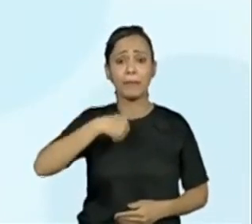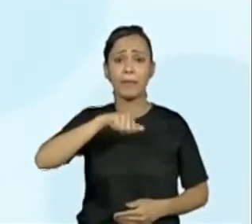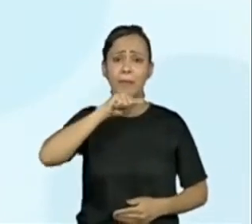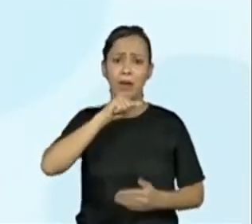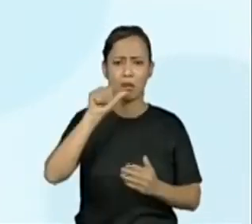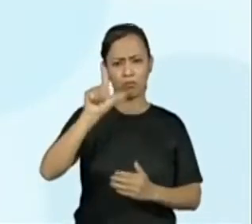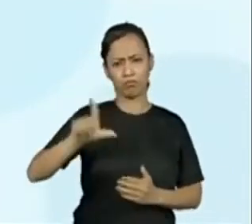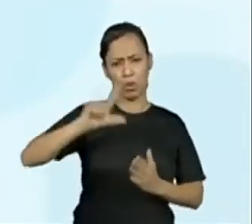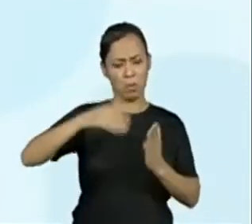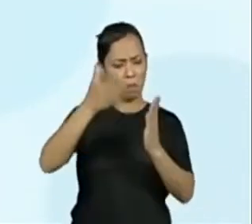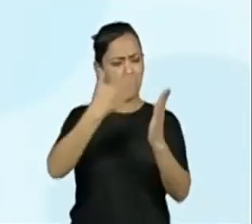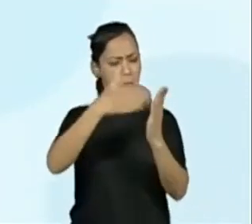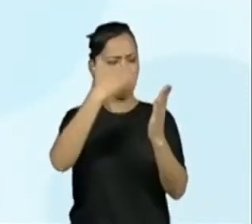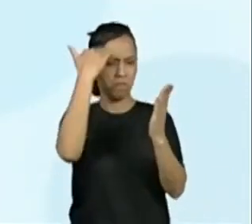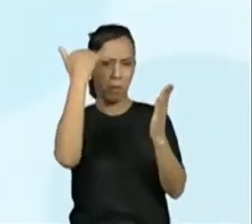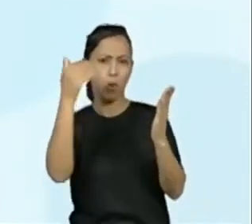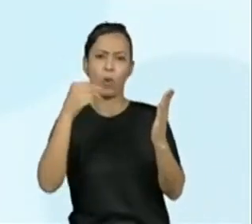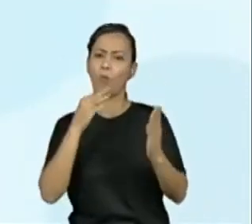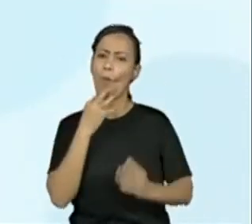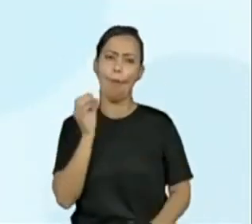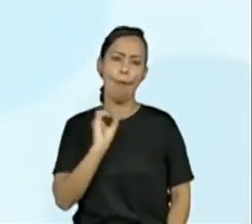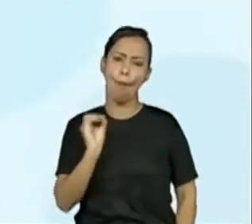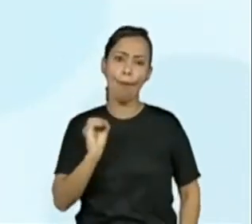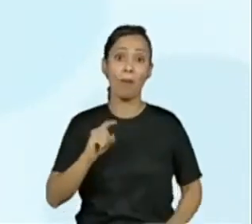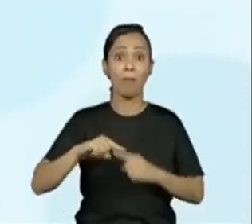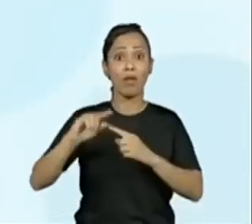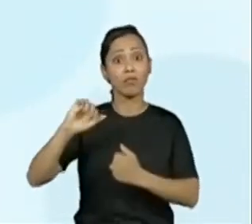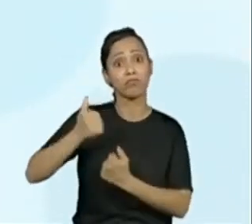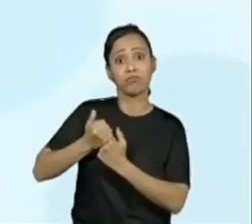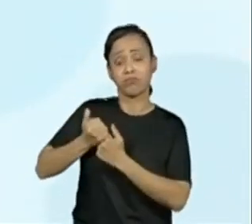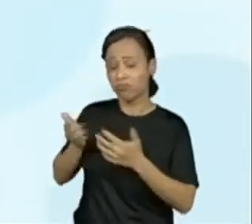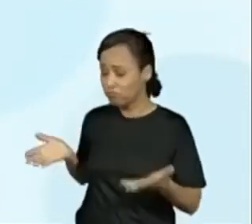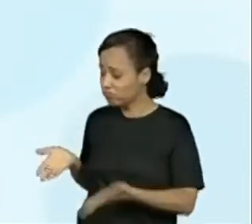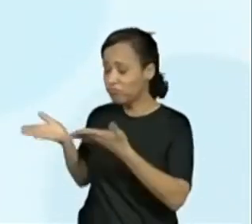literatura, acolhe e incentiva o trabalho de Adriel.